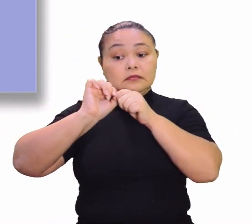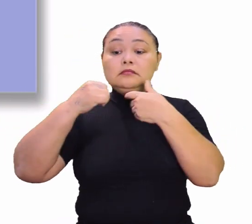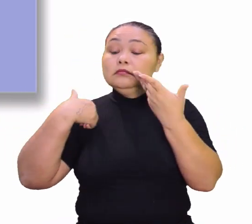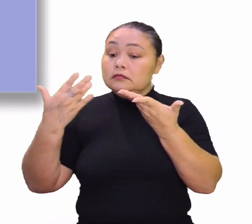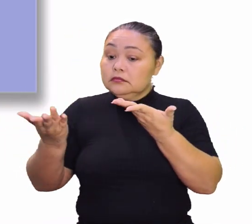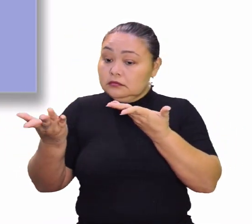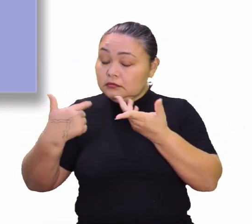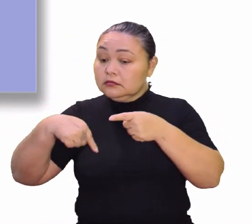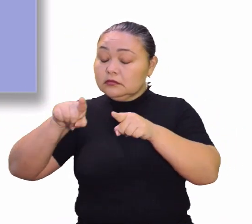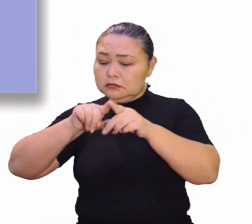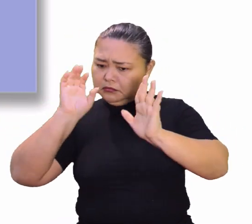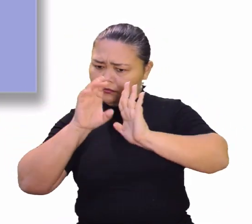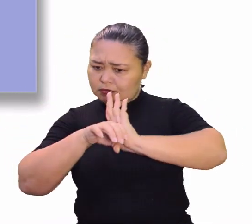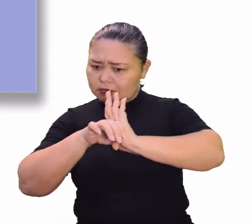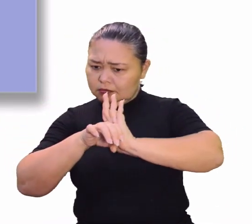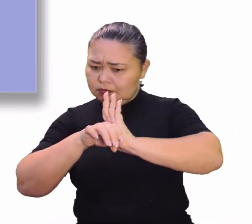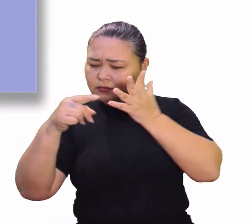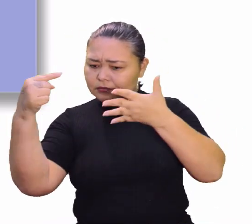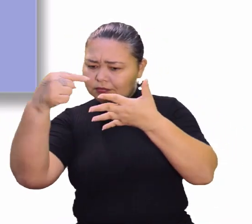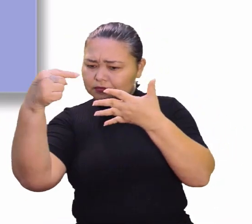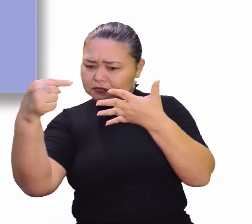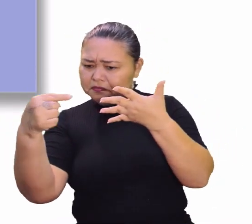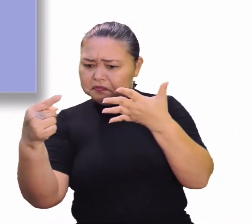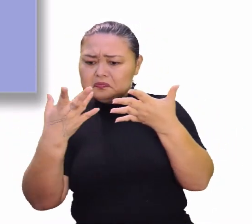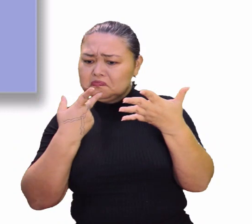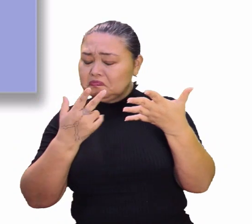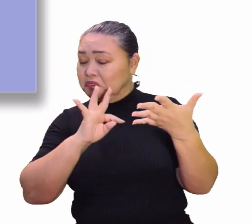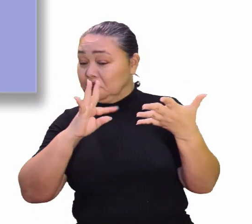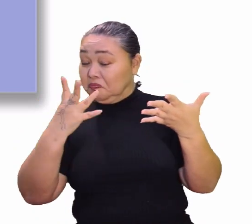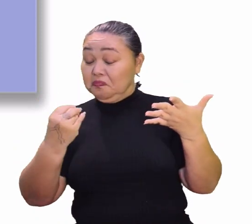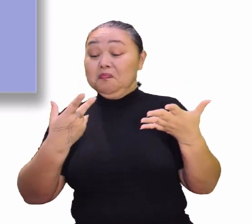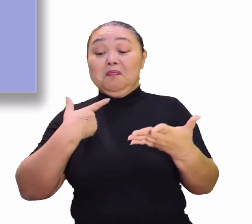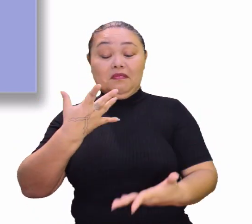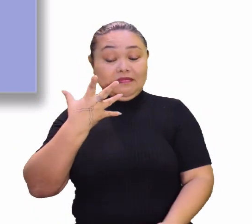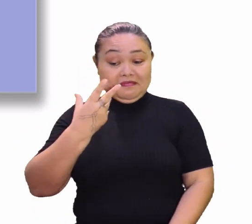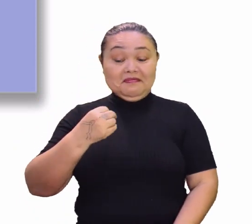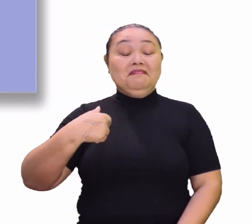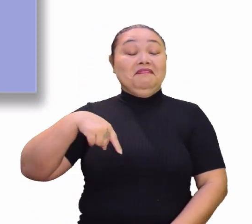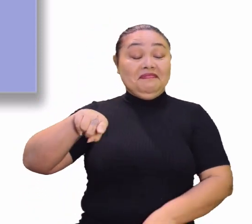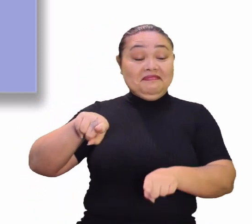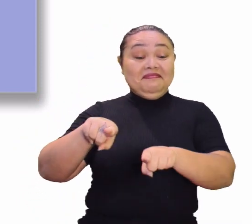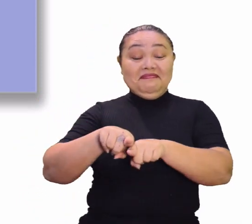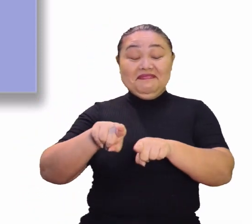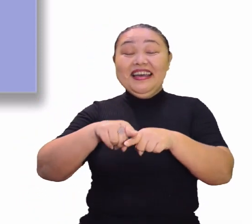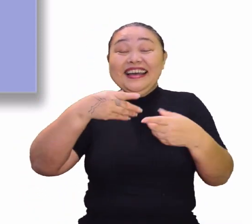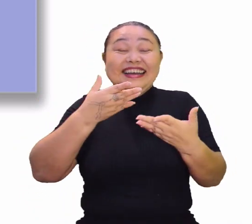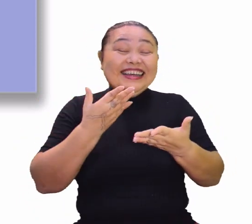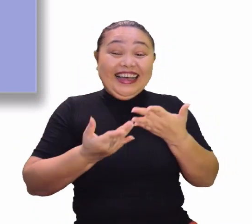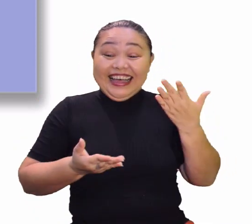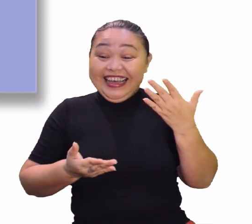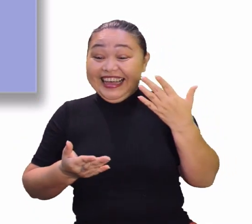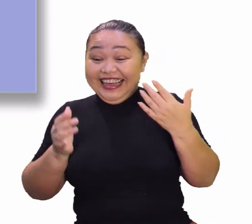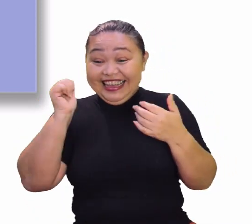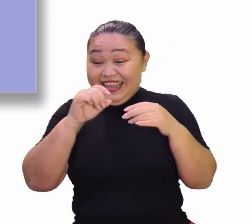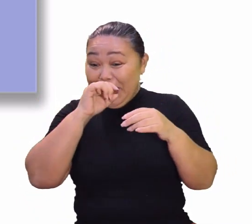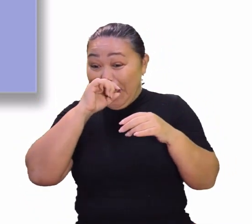Tem mais algum conceito? Só palavra bonita, Falou tudo. Falou tão bonito, professor, que eu me perdi agora.